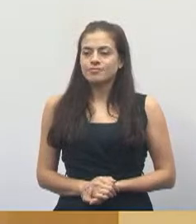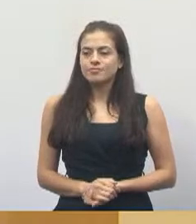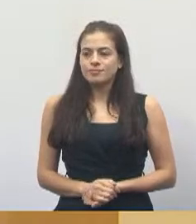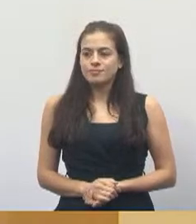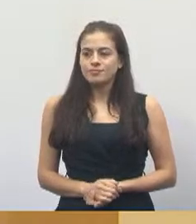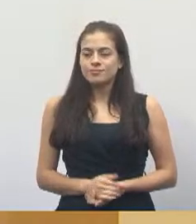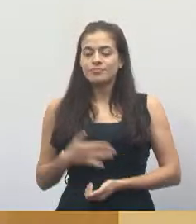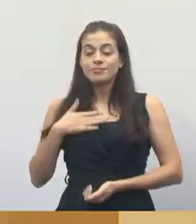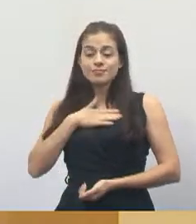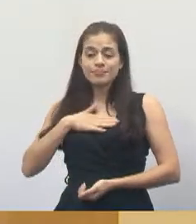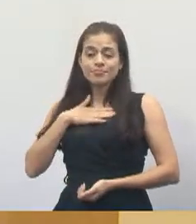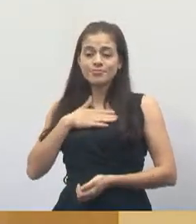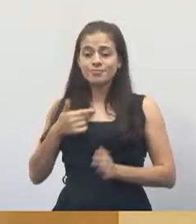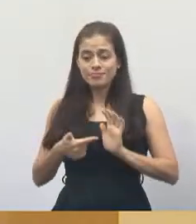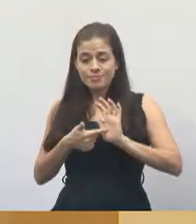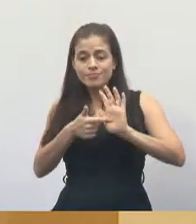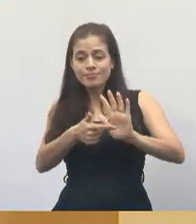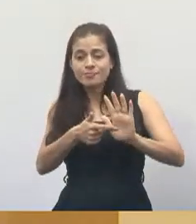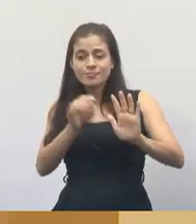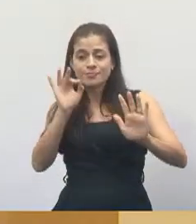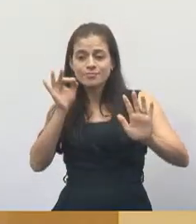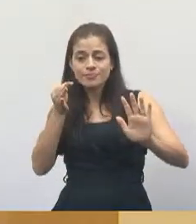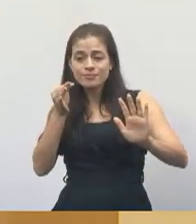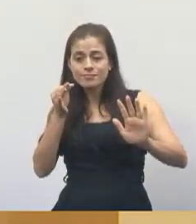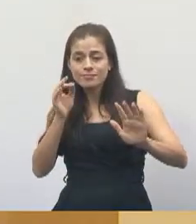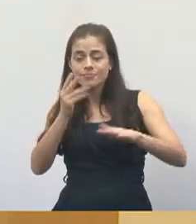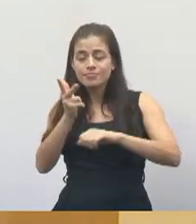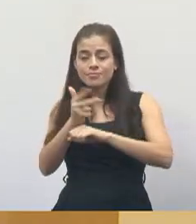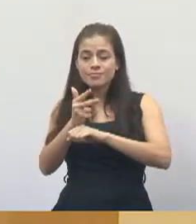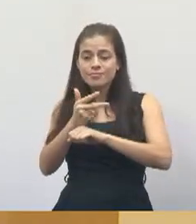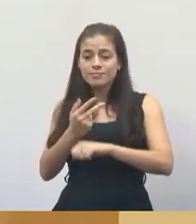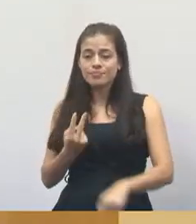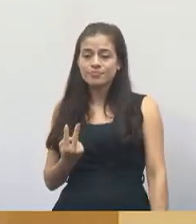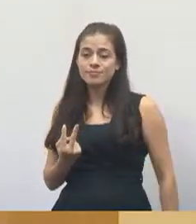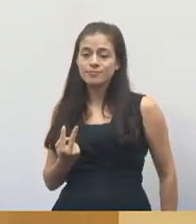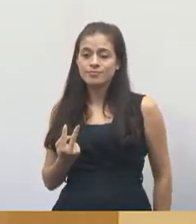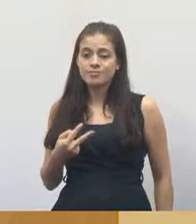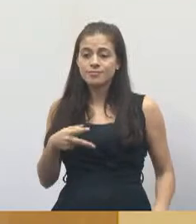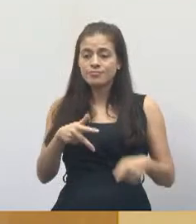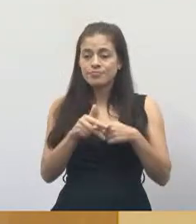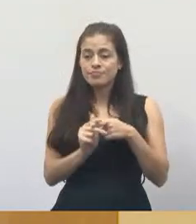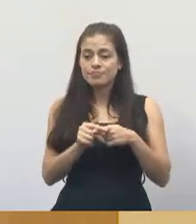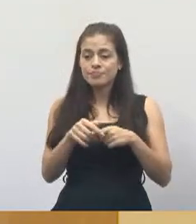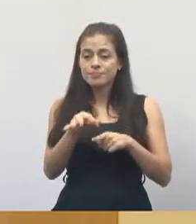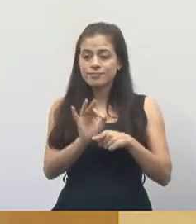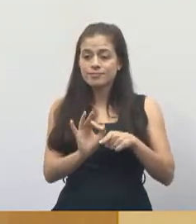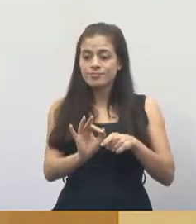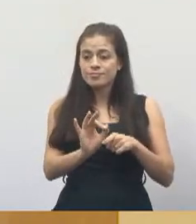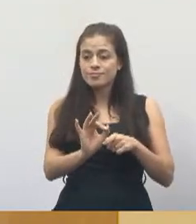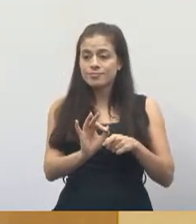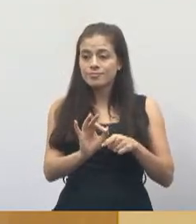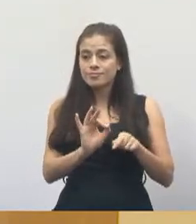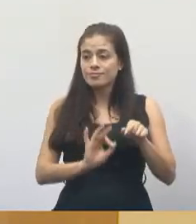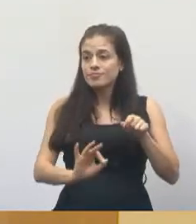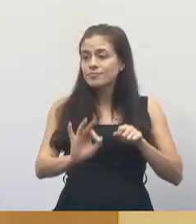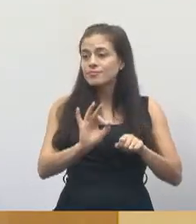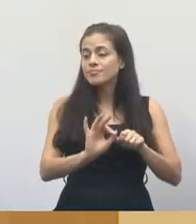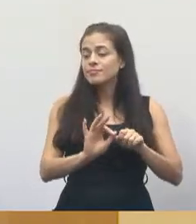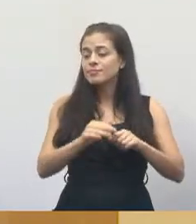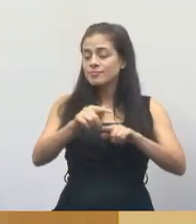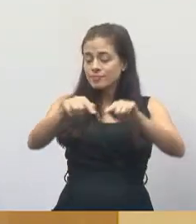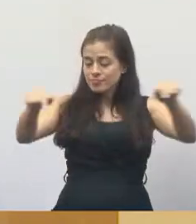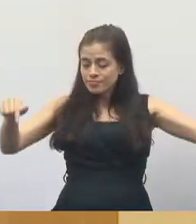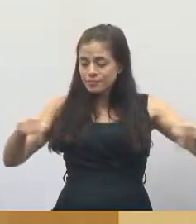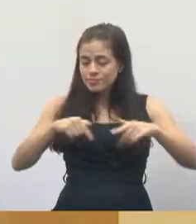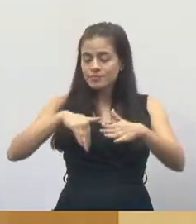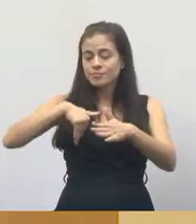Gostaria que colocasse já o vídeo 2, reforma da quadra do Parque Melua.